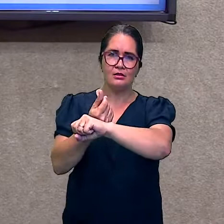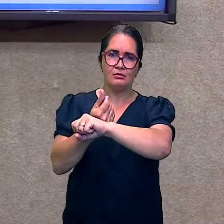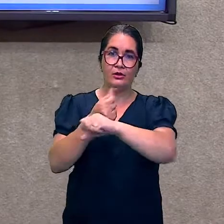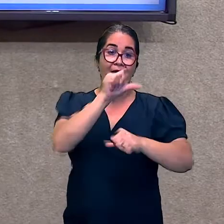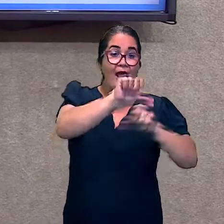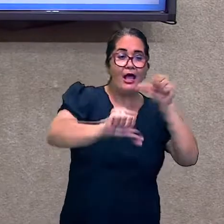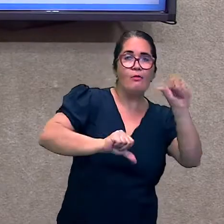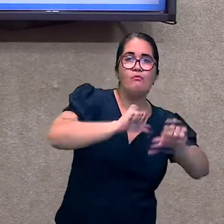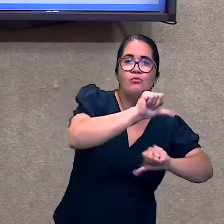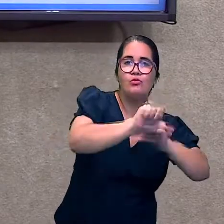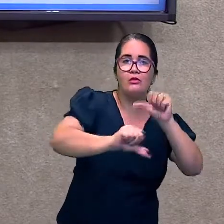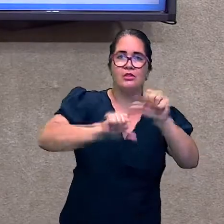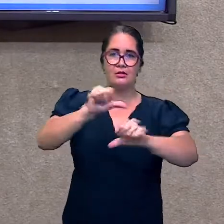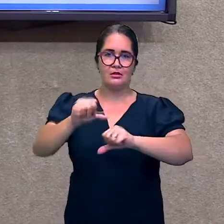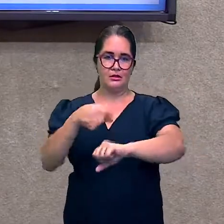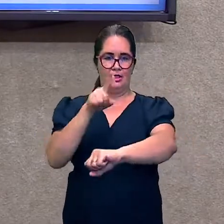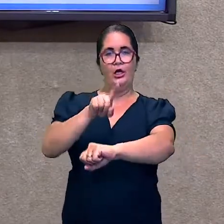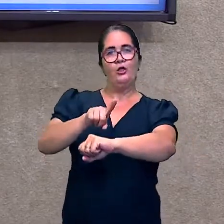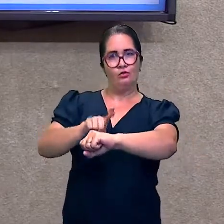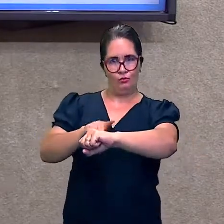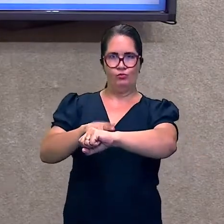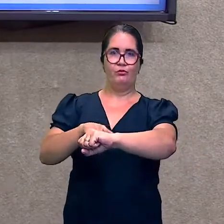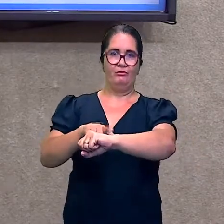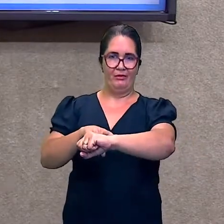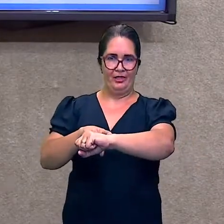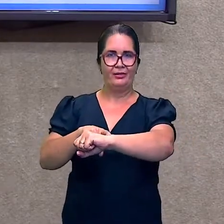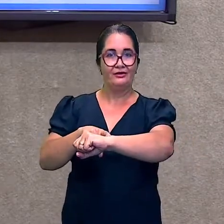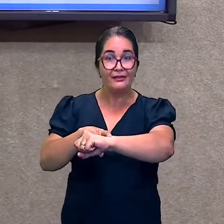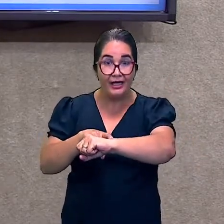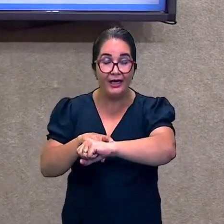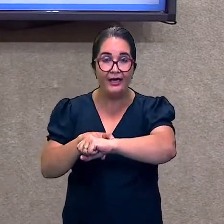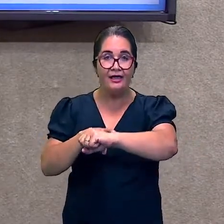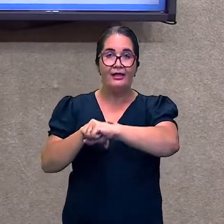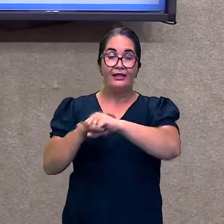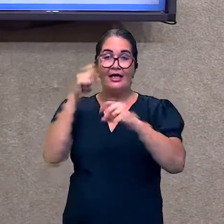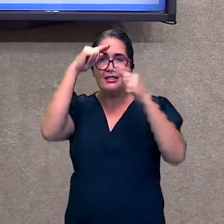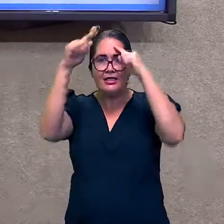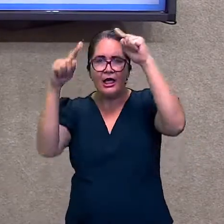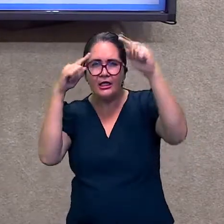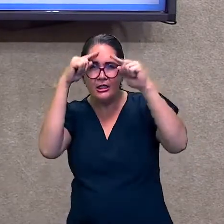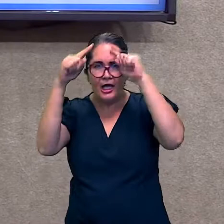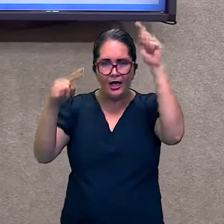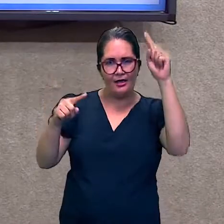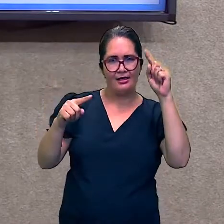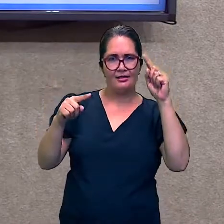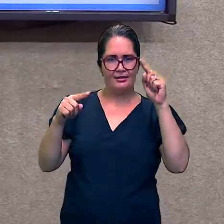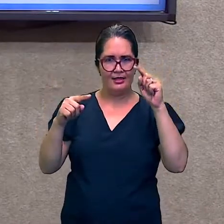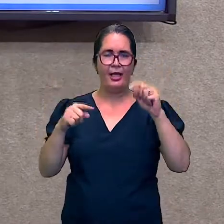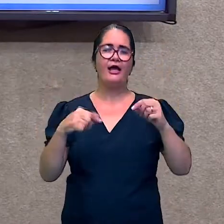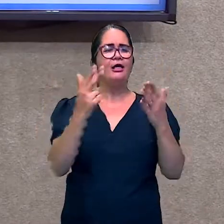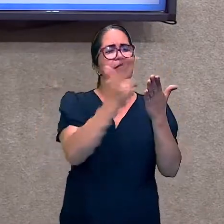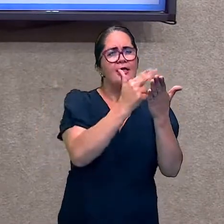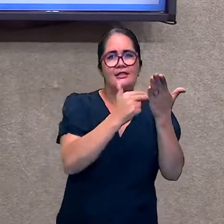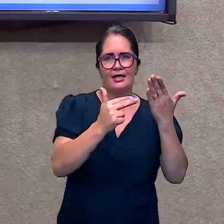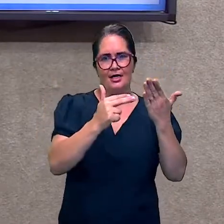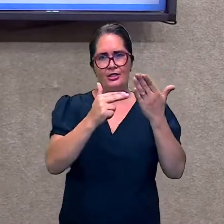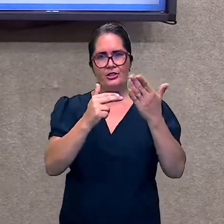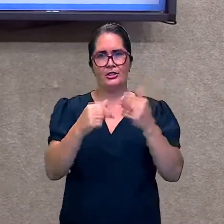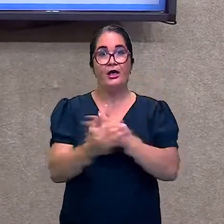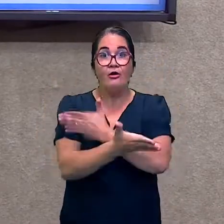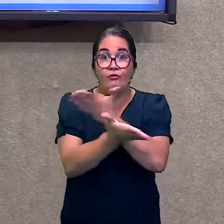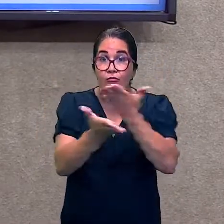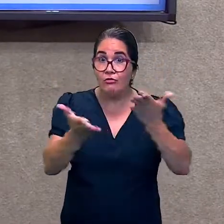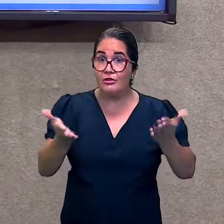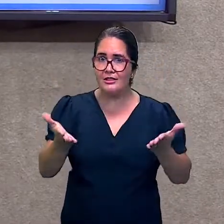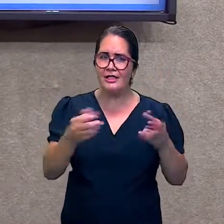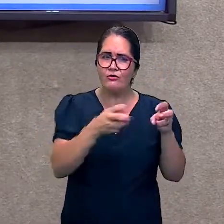E a Idade Moderna vivia o antropocentrismo. Que no decorrer da aula, vocês vão perceber